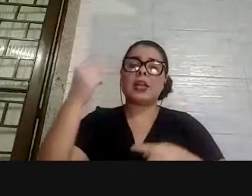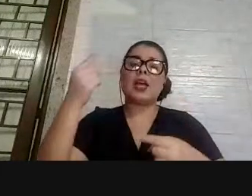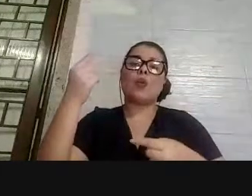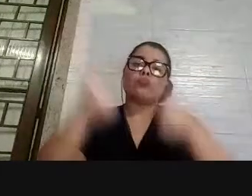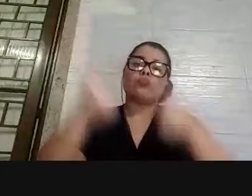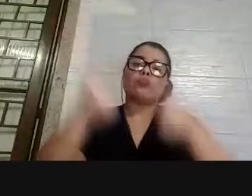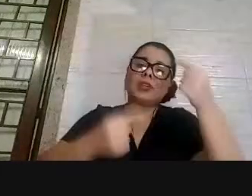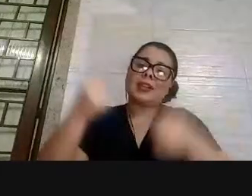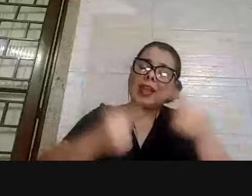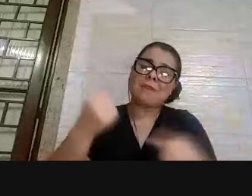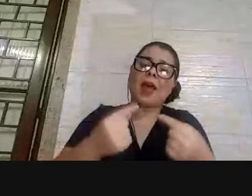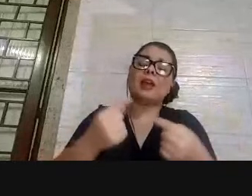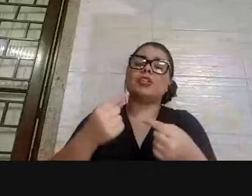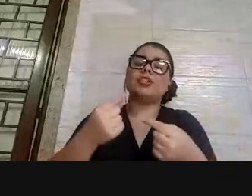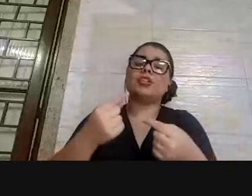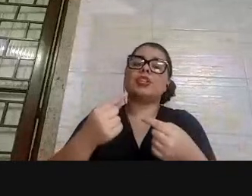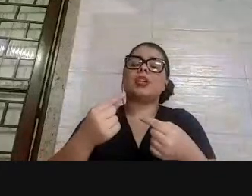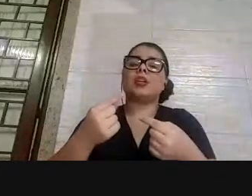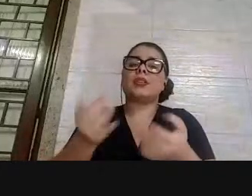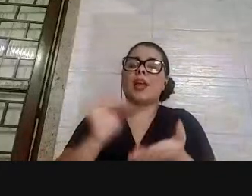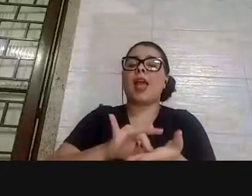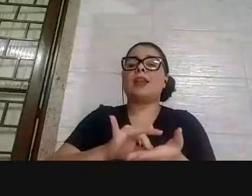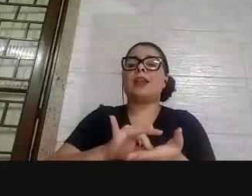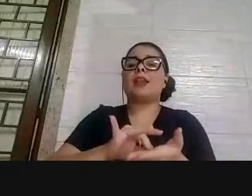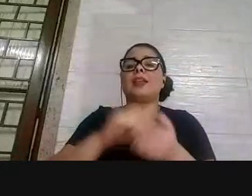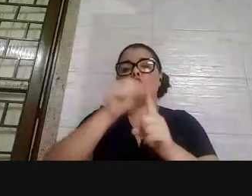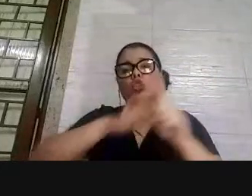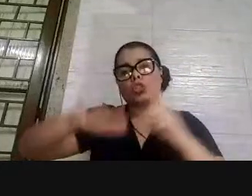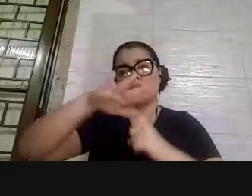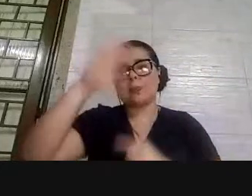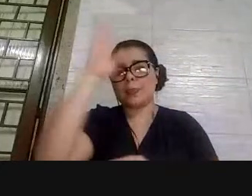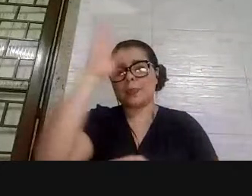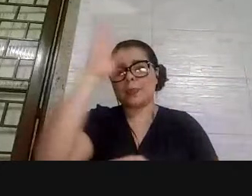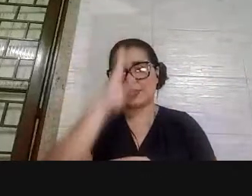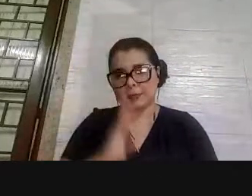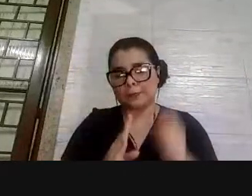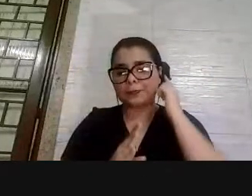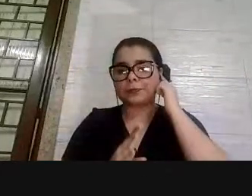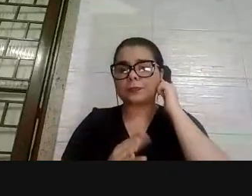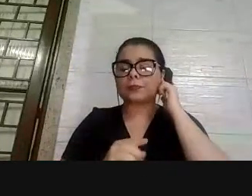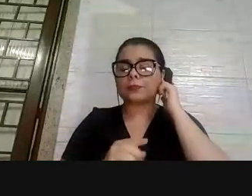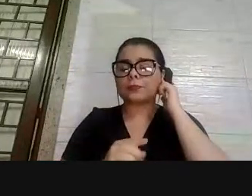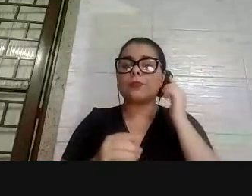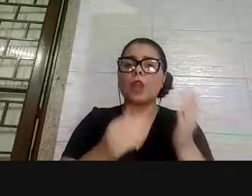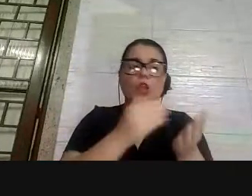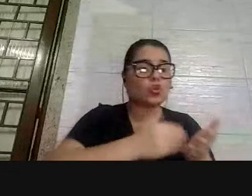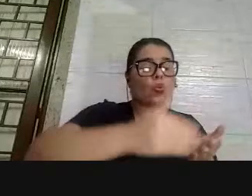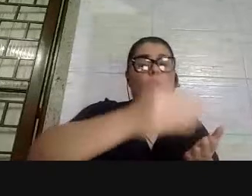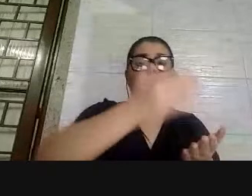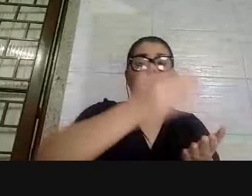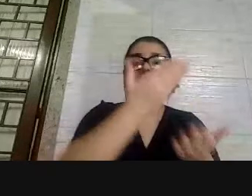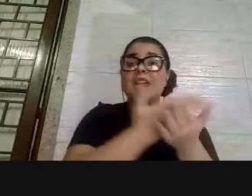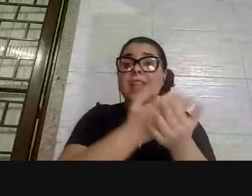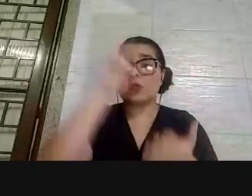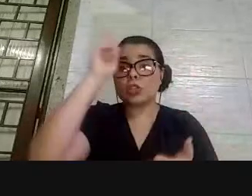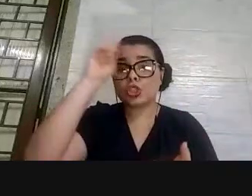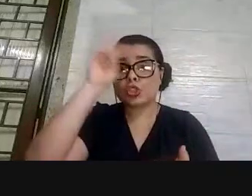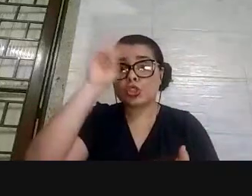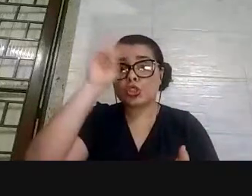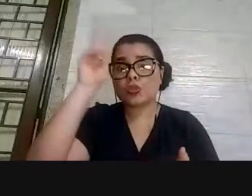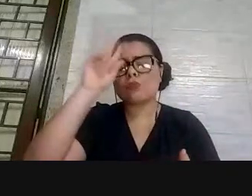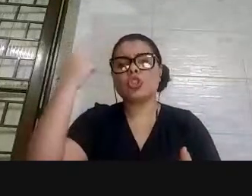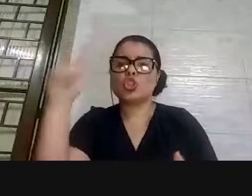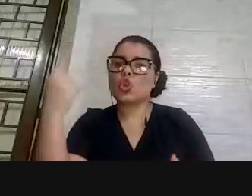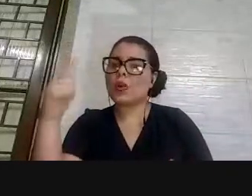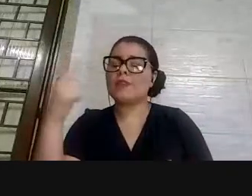e política brasileira. Aquilo que eu falei, tanto nas aulas de história, como nas aulas de geografia, nas